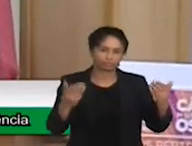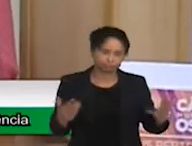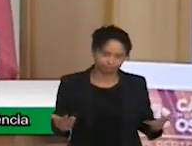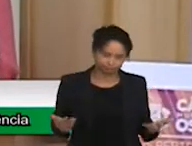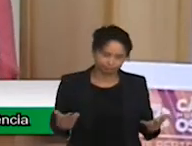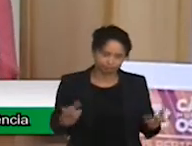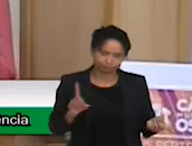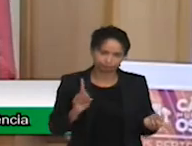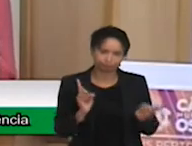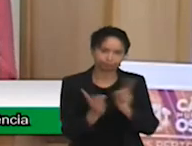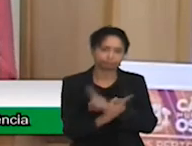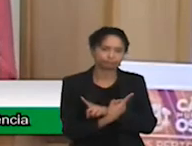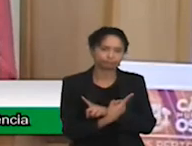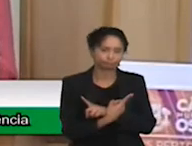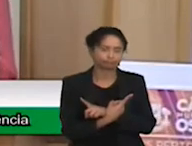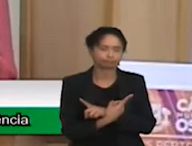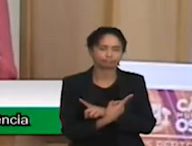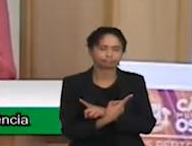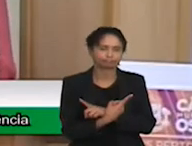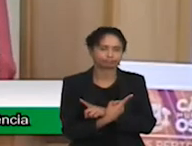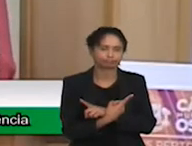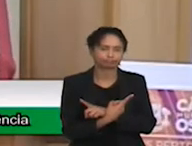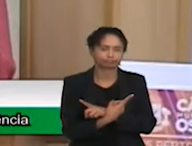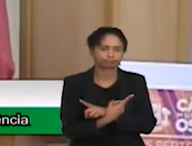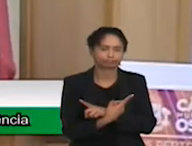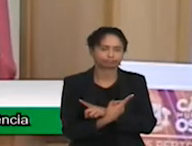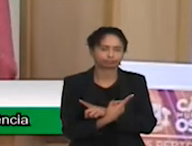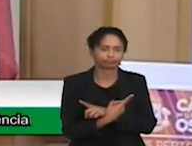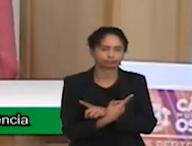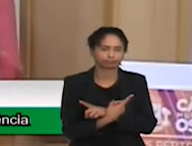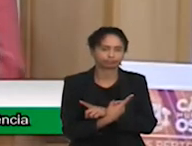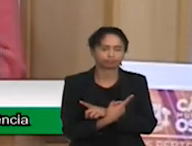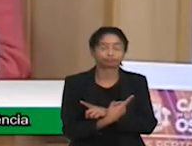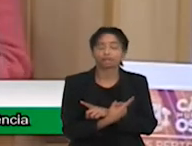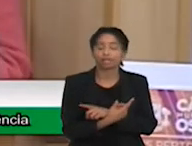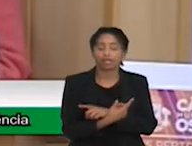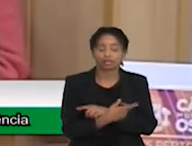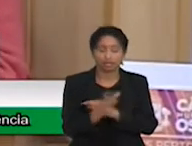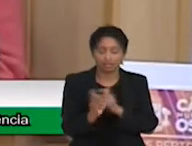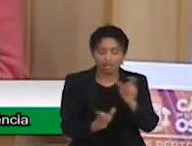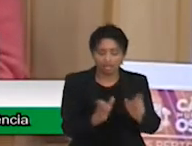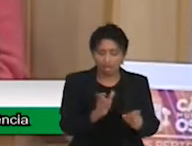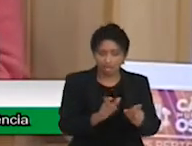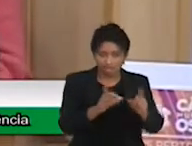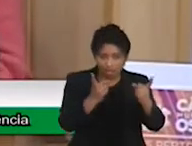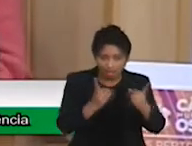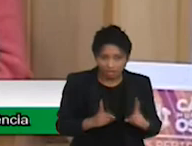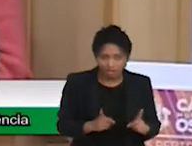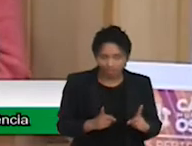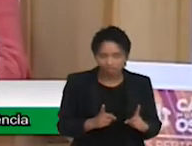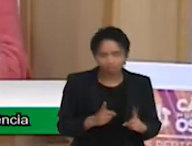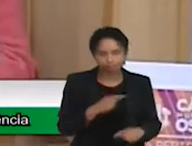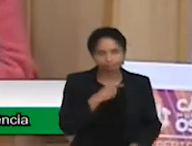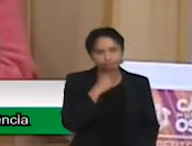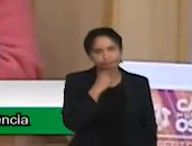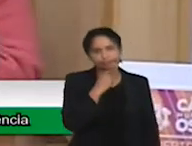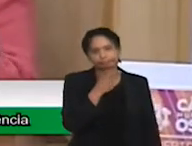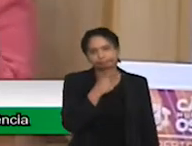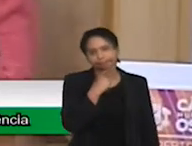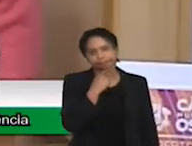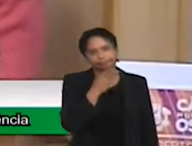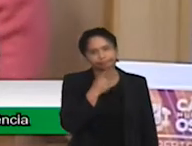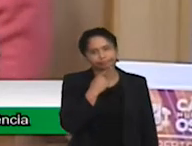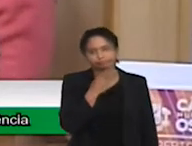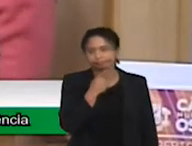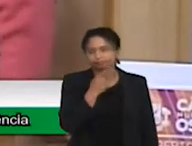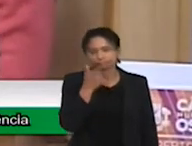Reverteu. Dos deficientes, não. Por quê? As pessoas, vocês falaram muito aqui,